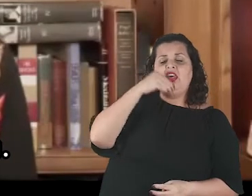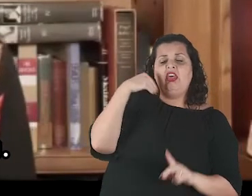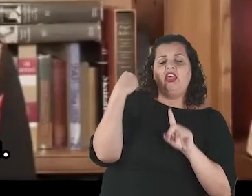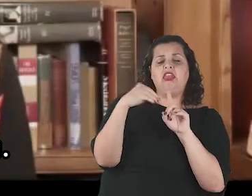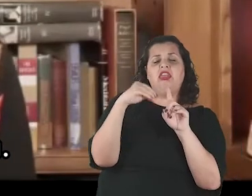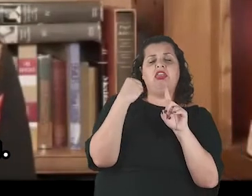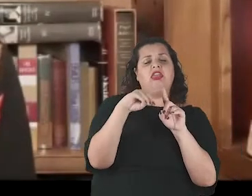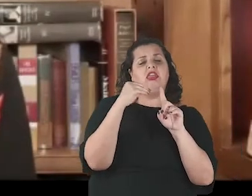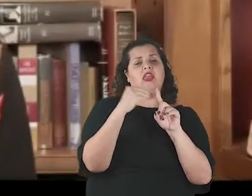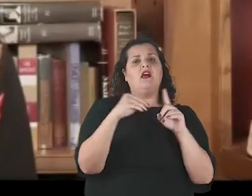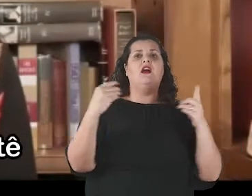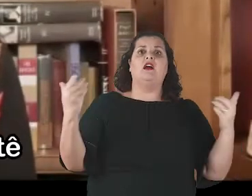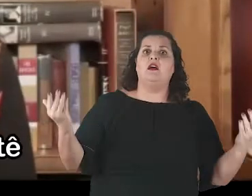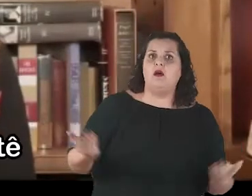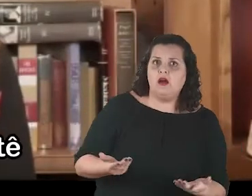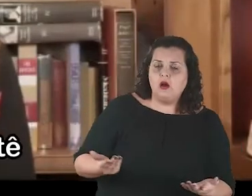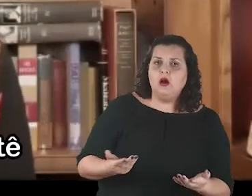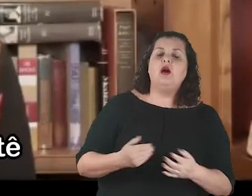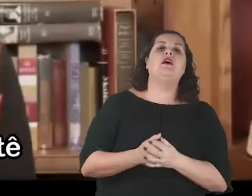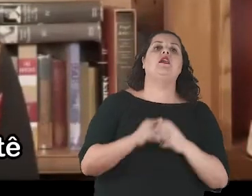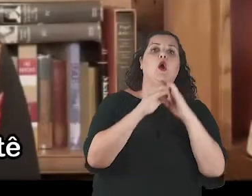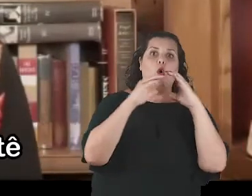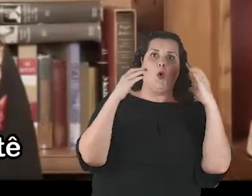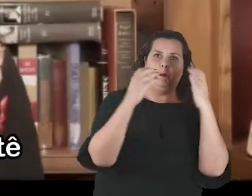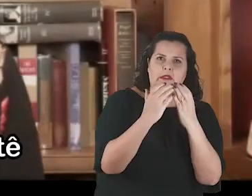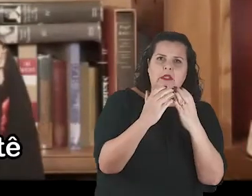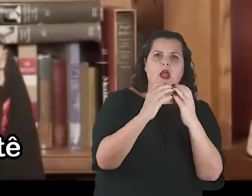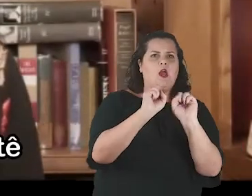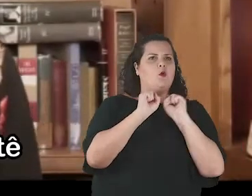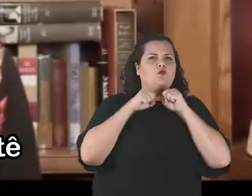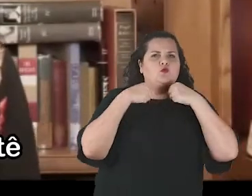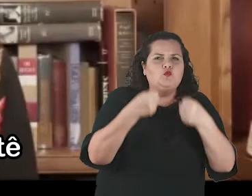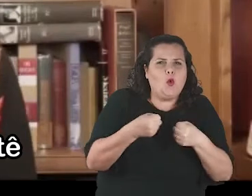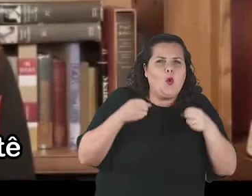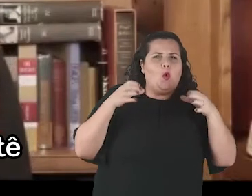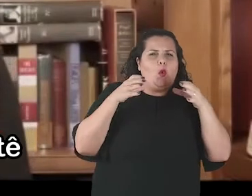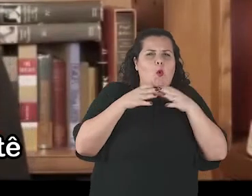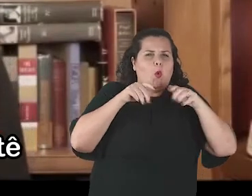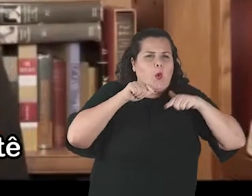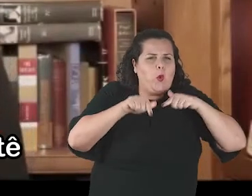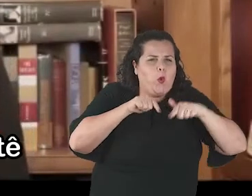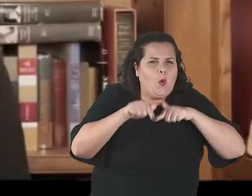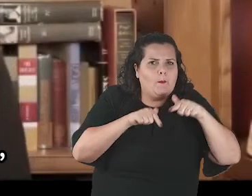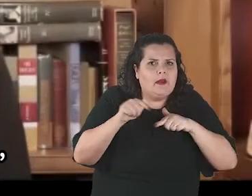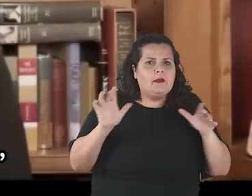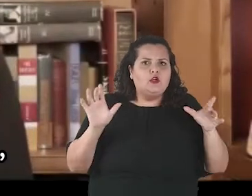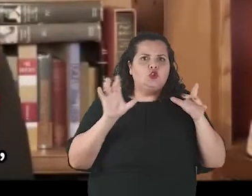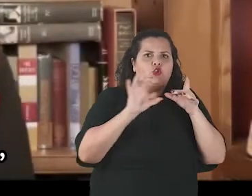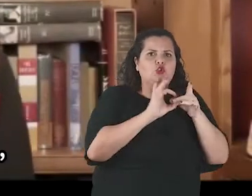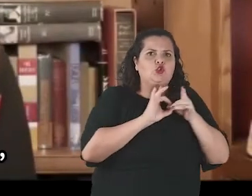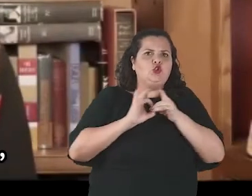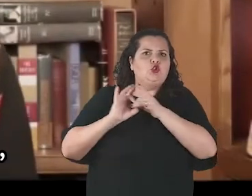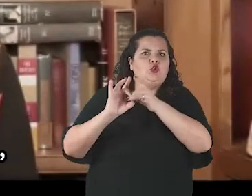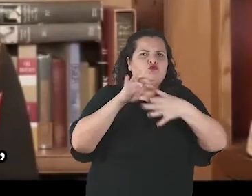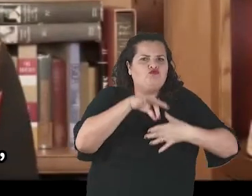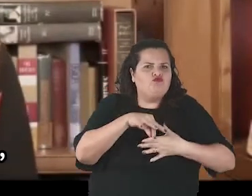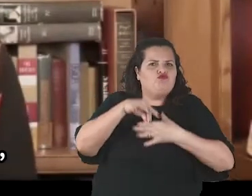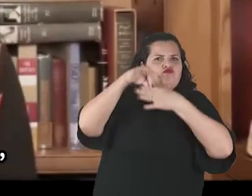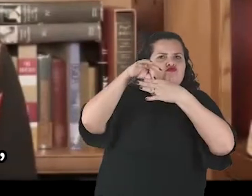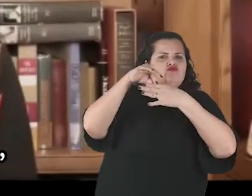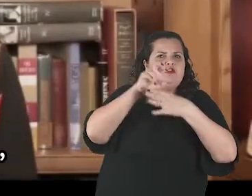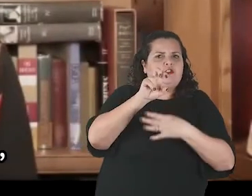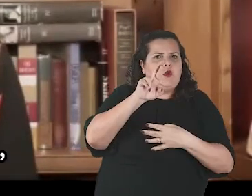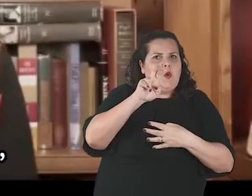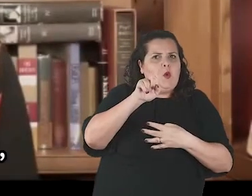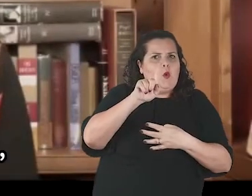engrandeceu quanto o que as enfraqueceu. Agora, graças ao trabalho histórico do Comitê e